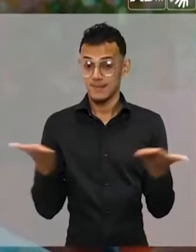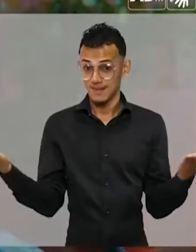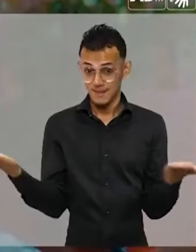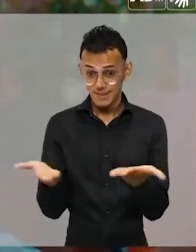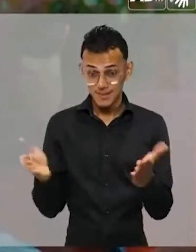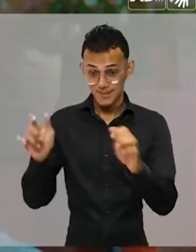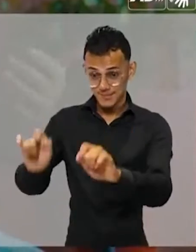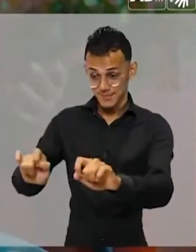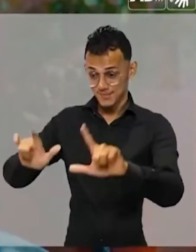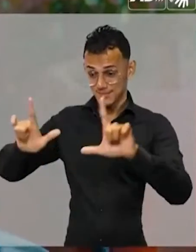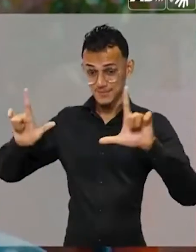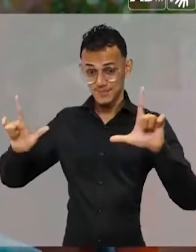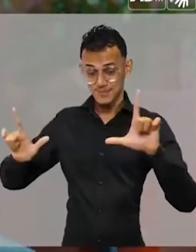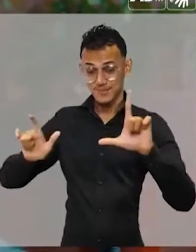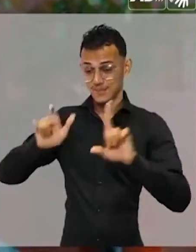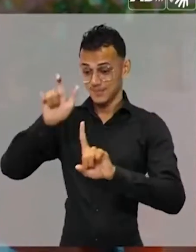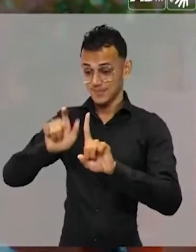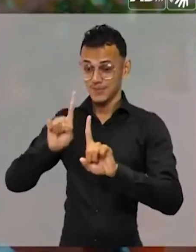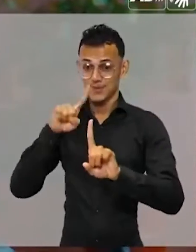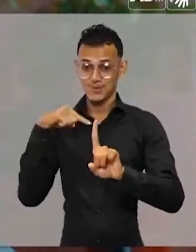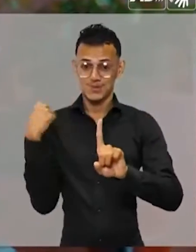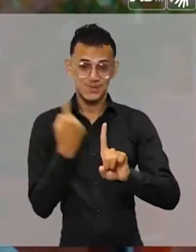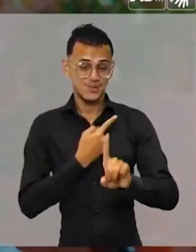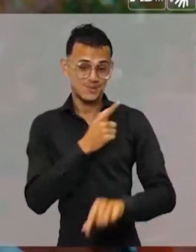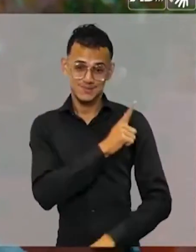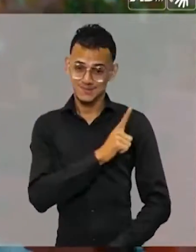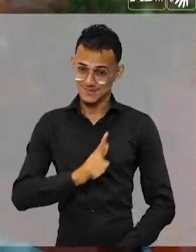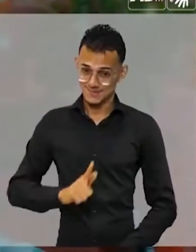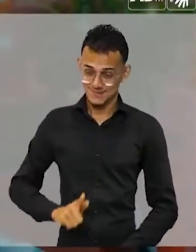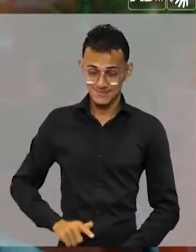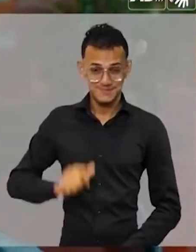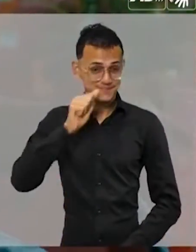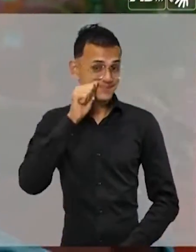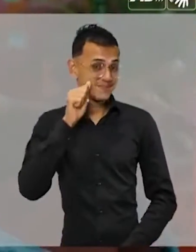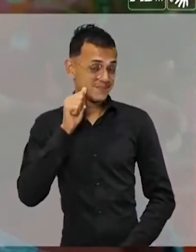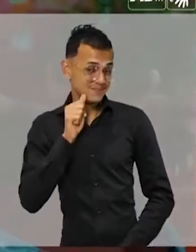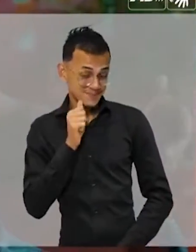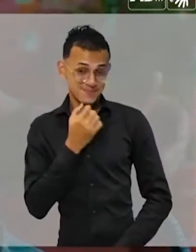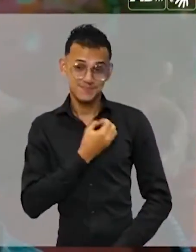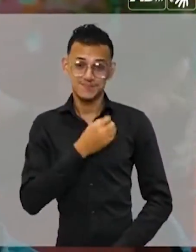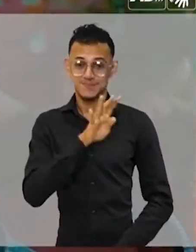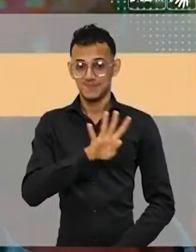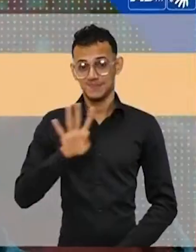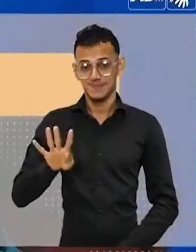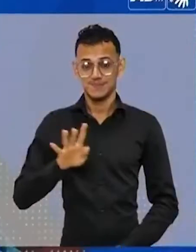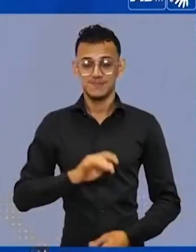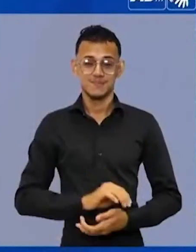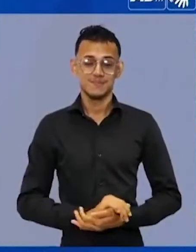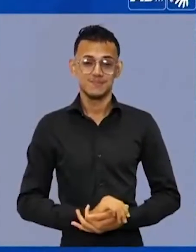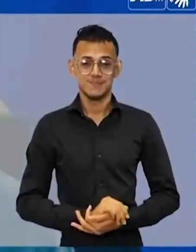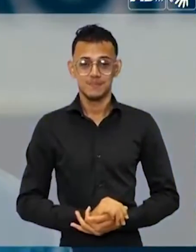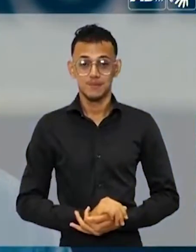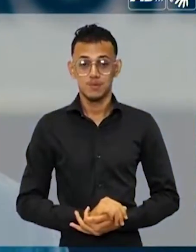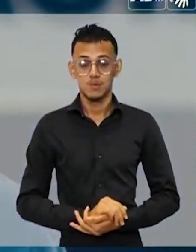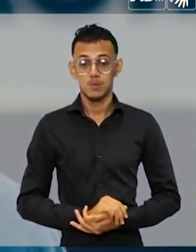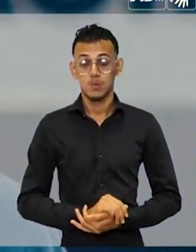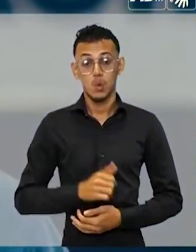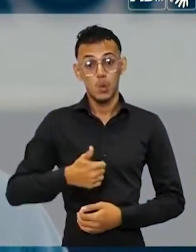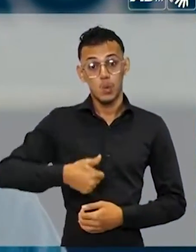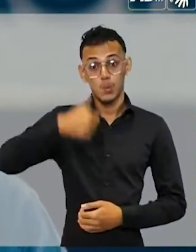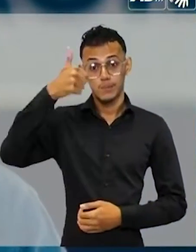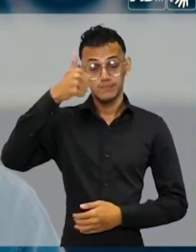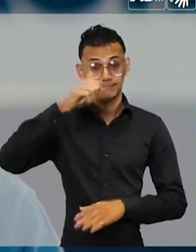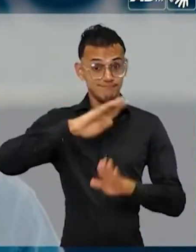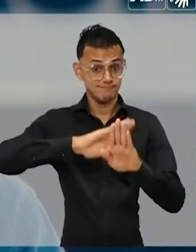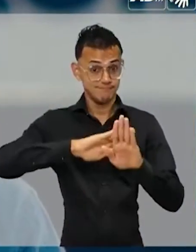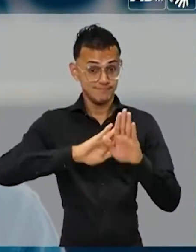Agora, o programa do nosso governador, Marco Rocha, 44. No primeiro turno,